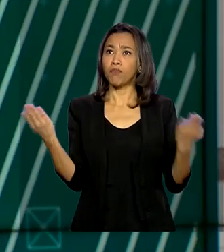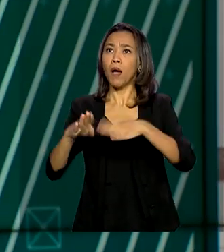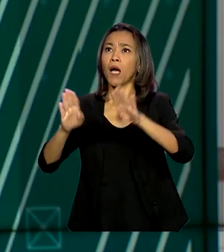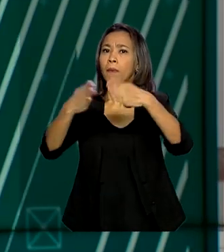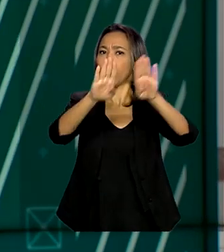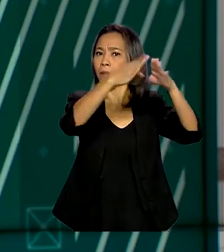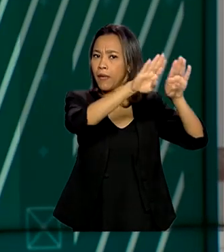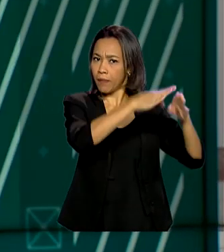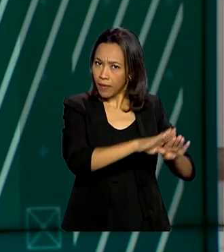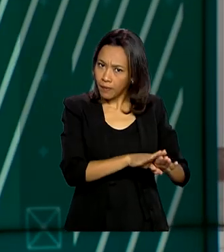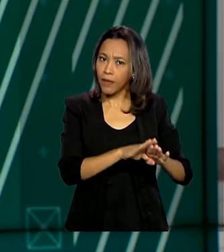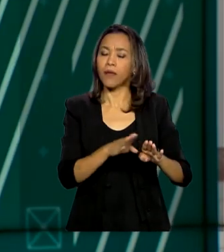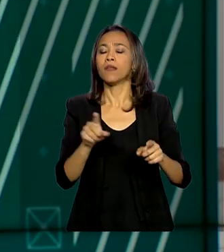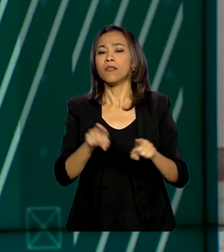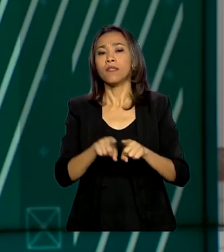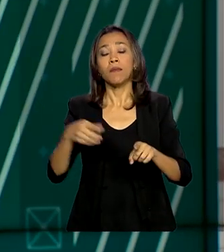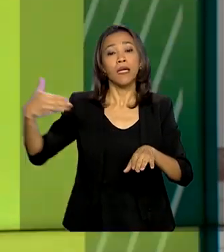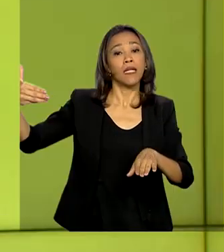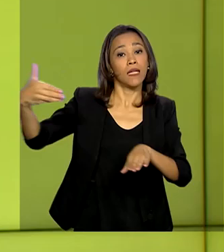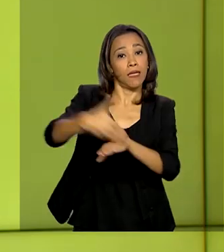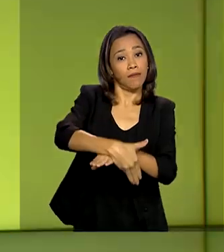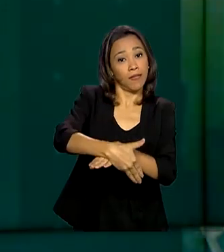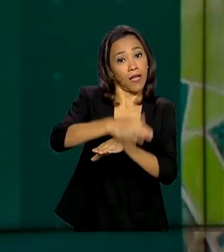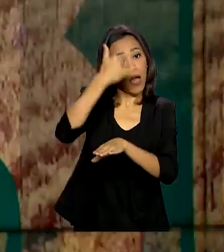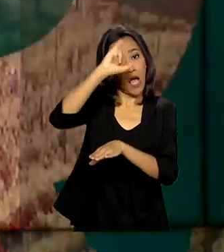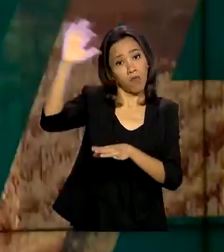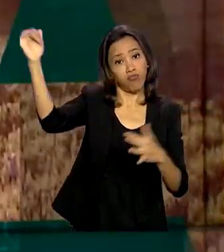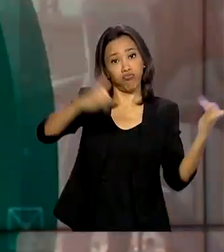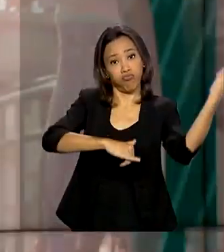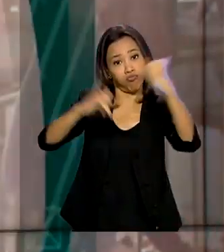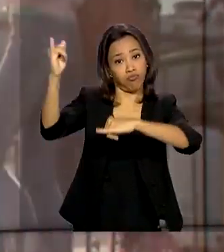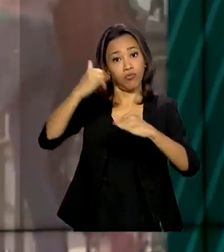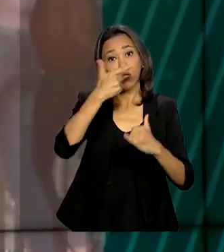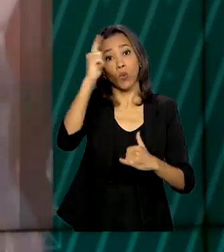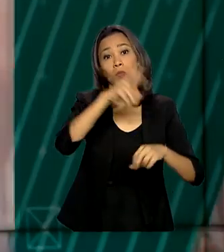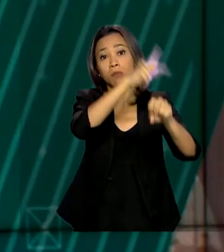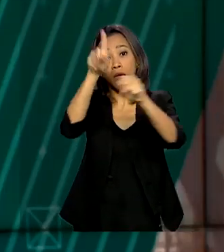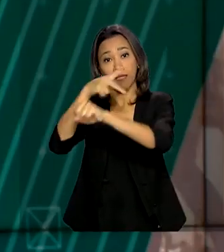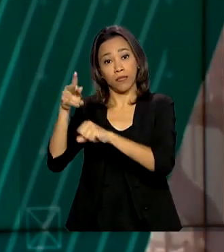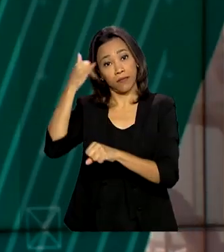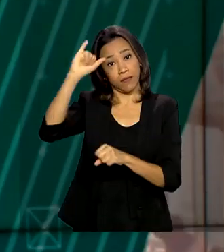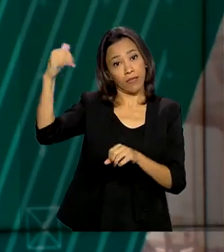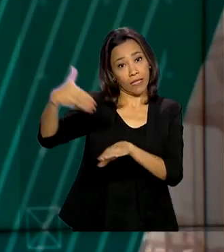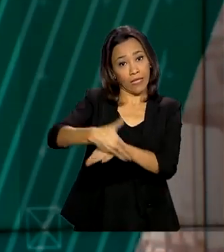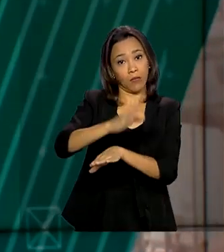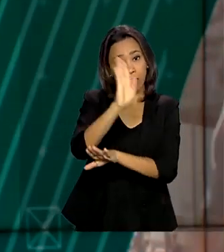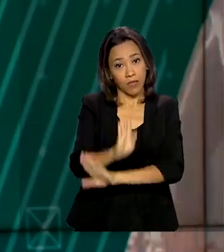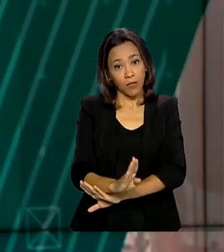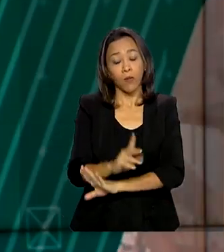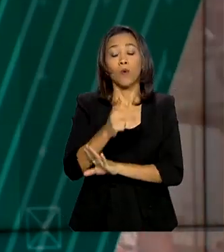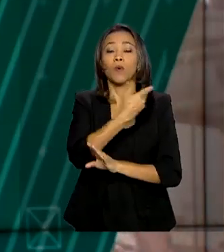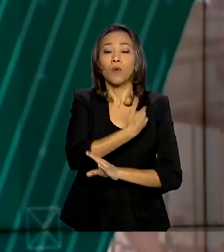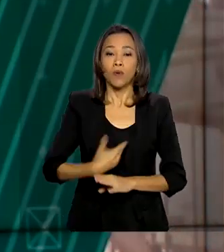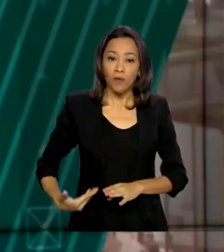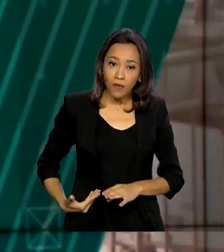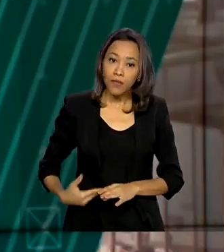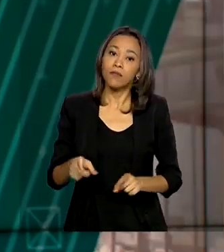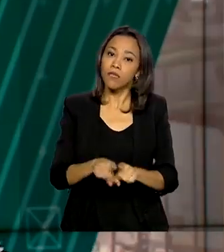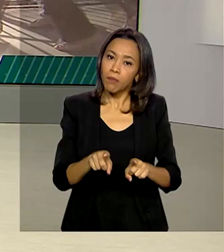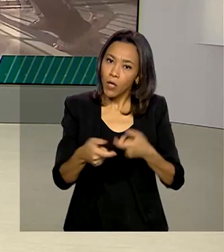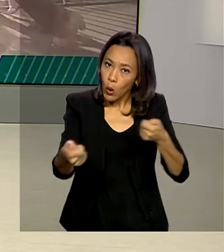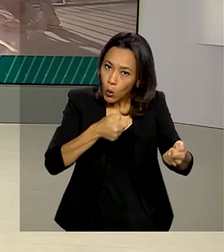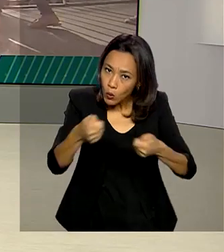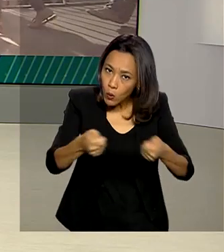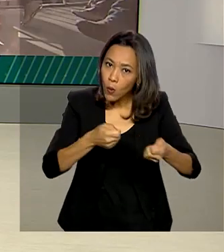terrestres e limitar a entrada de estrangeiros que chegam em voos internacionais, o governo brasileiro aumentou o controle nos portos.